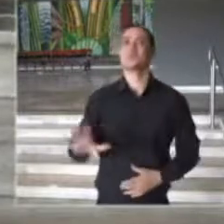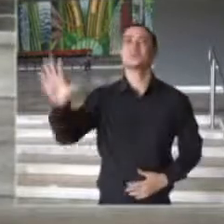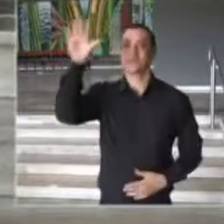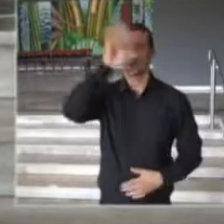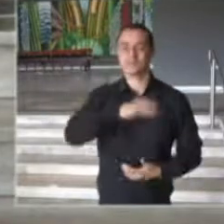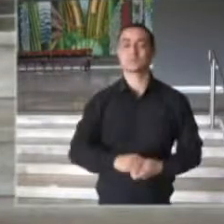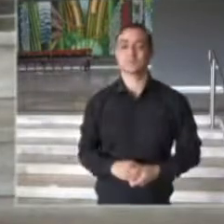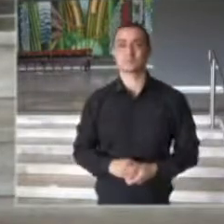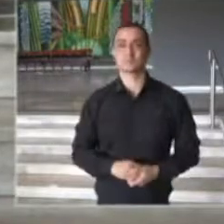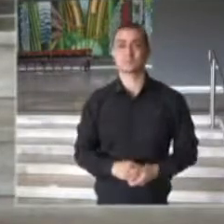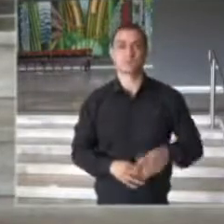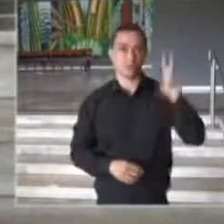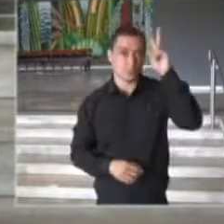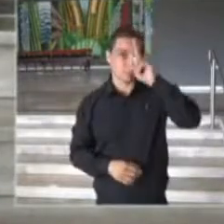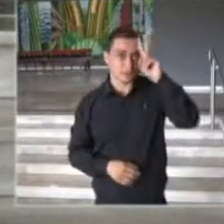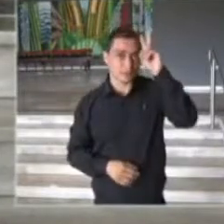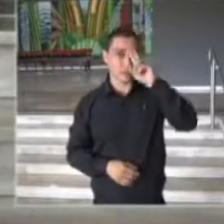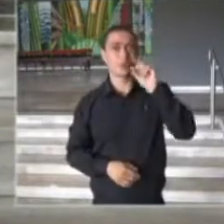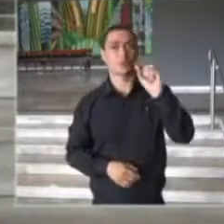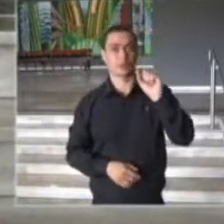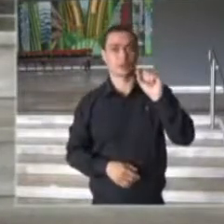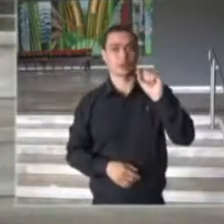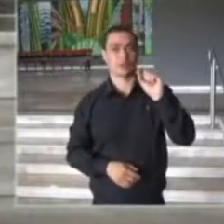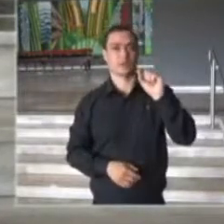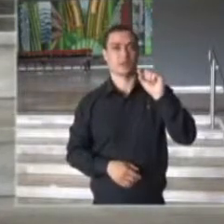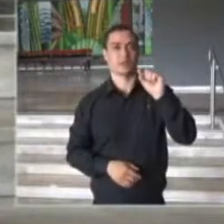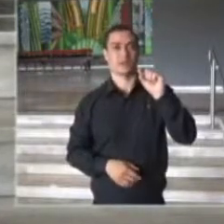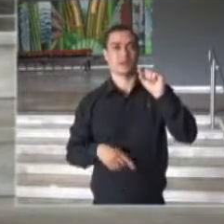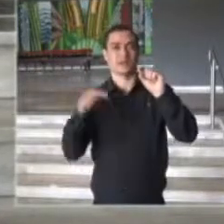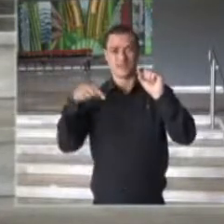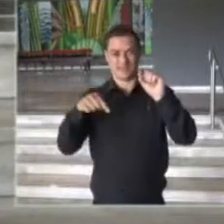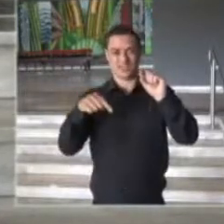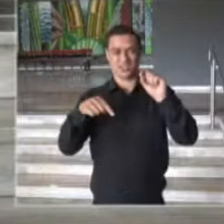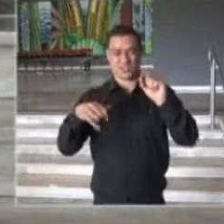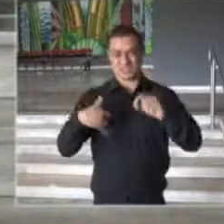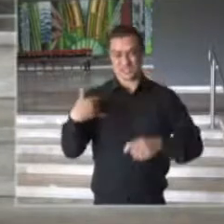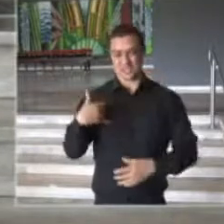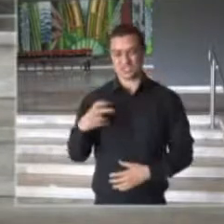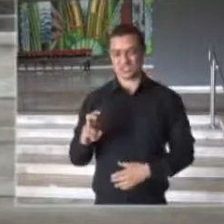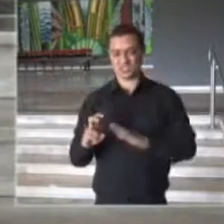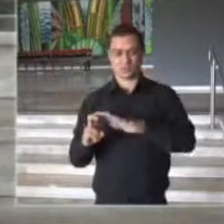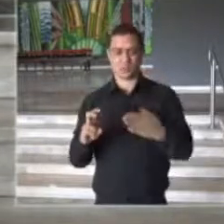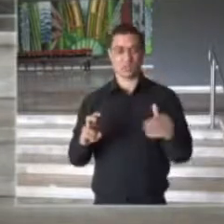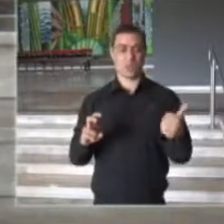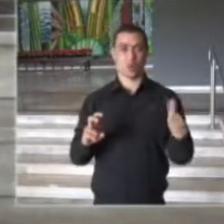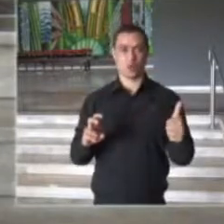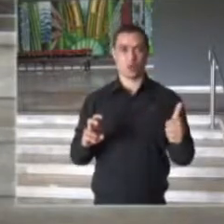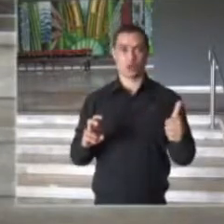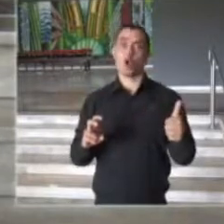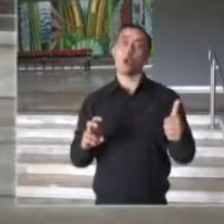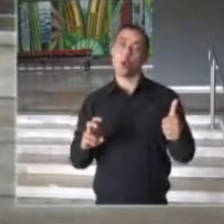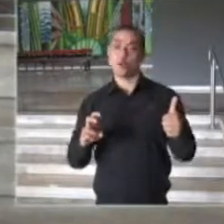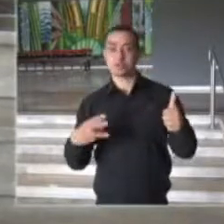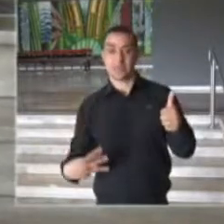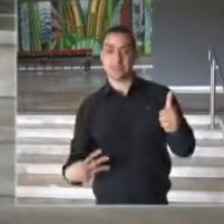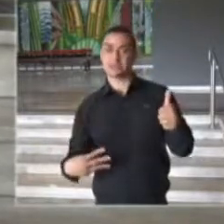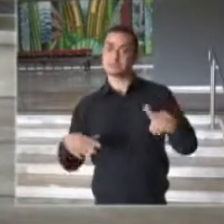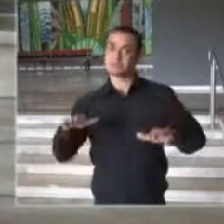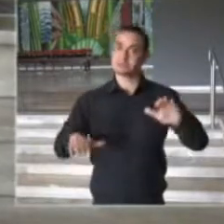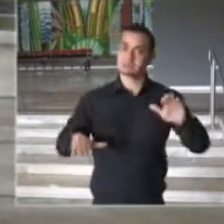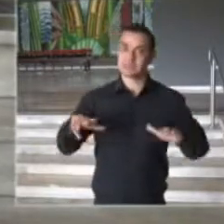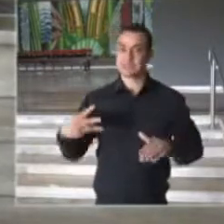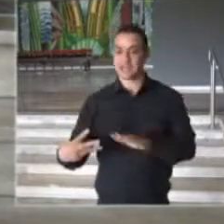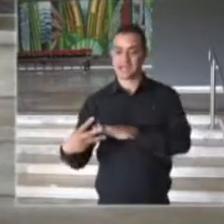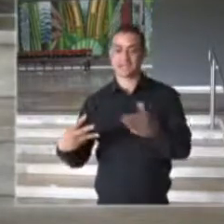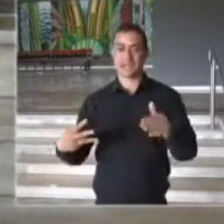Quero lembrar aos pais, cujos filhos estão nessa faixa etária de 5 a 11 anos, ou até mesmo de 3 a 11